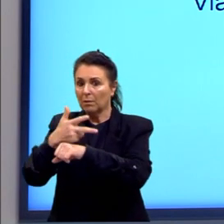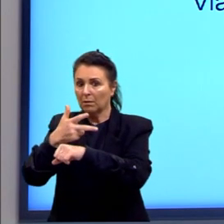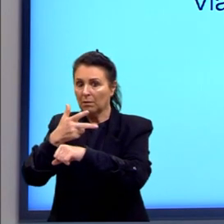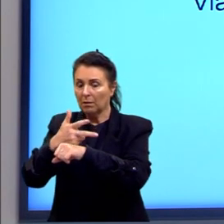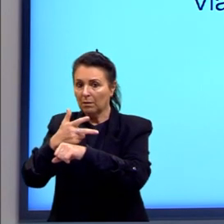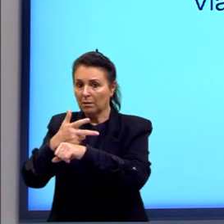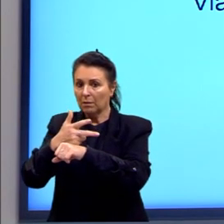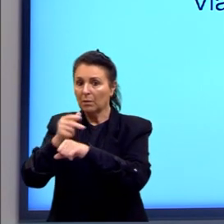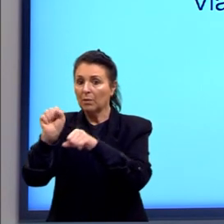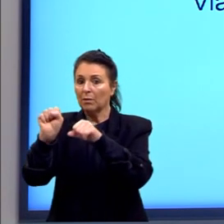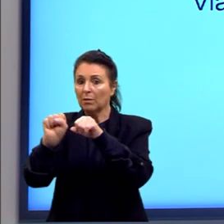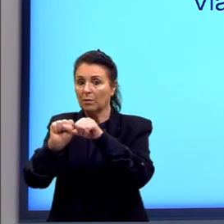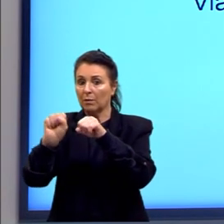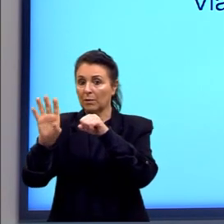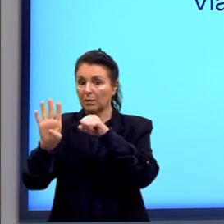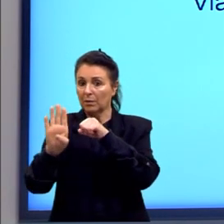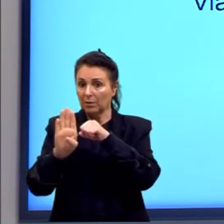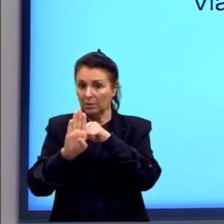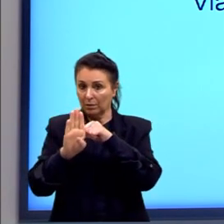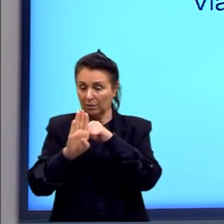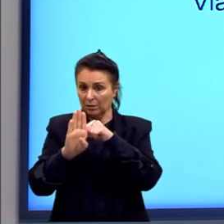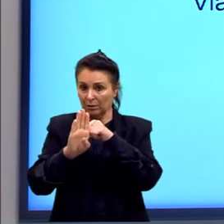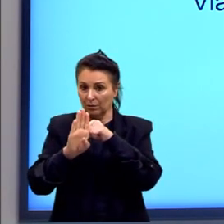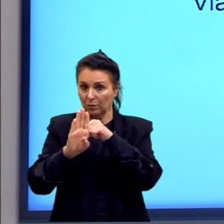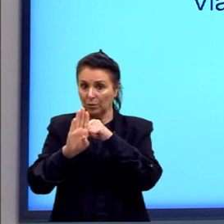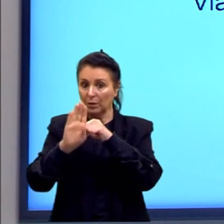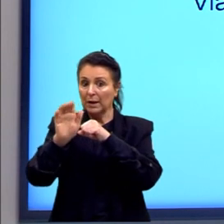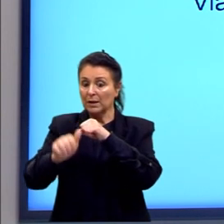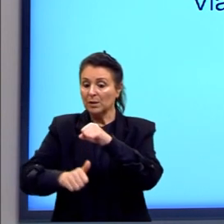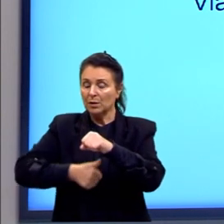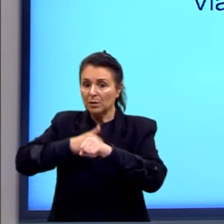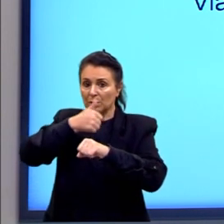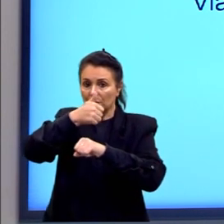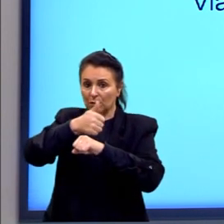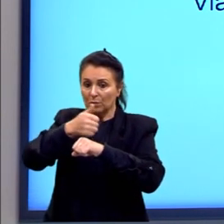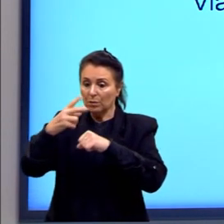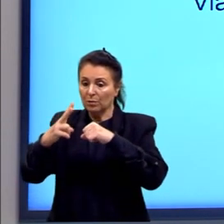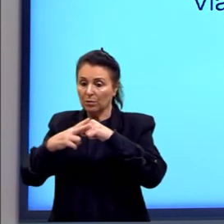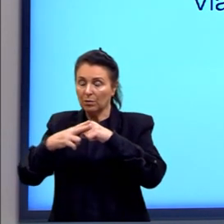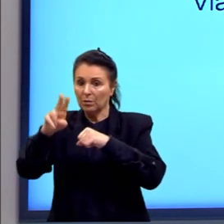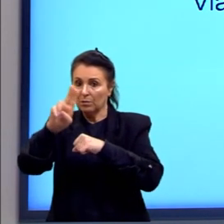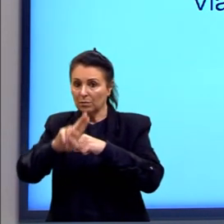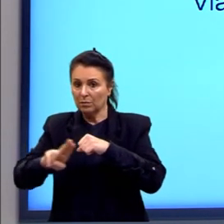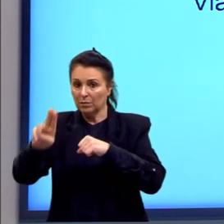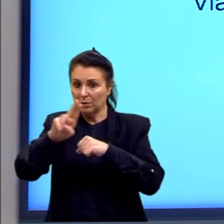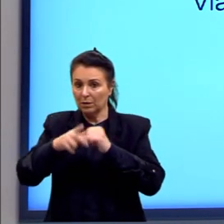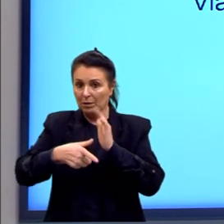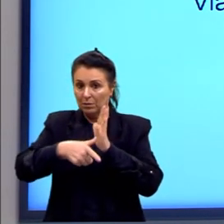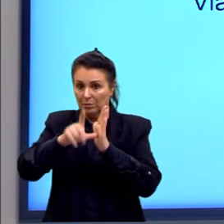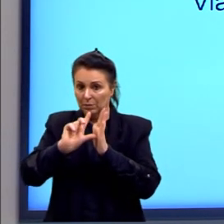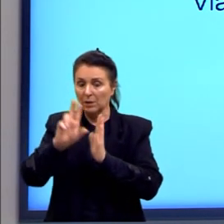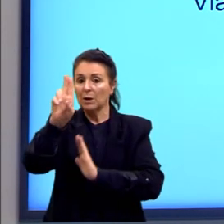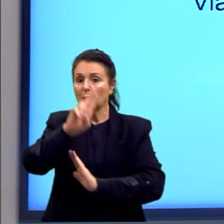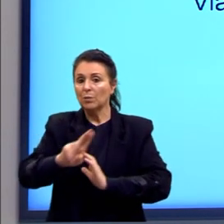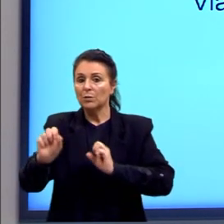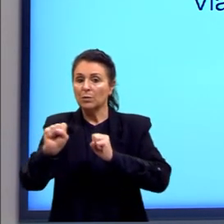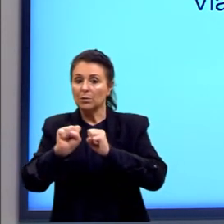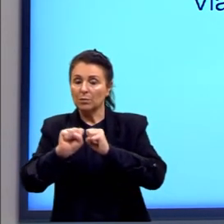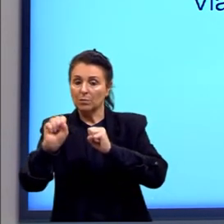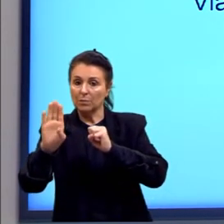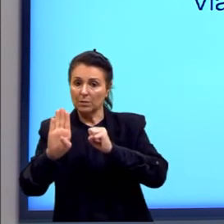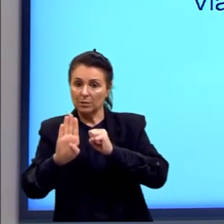fiscalizar já usado aqui anteriormente. E no momento que eu uso um substantivo que é